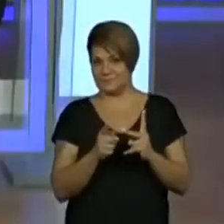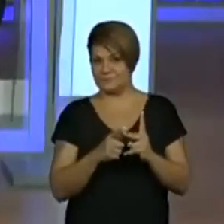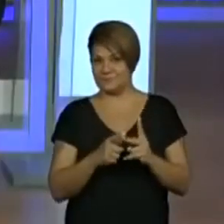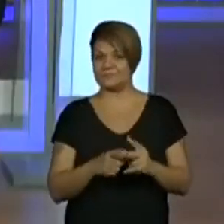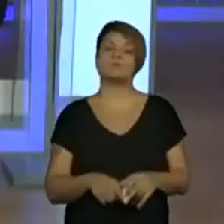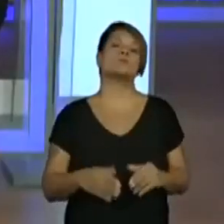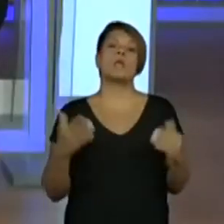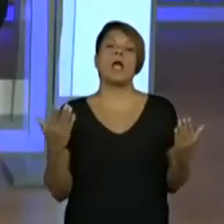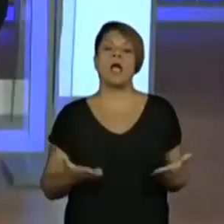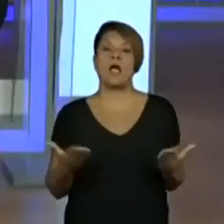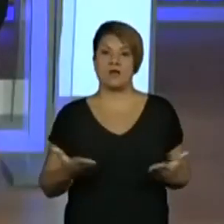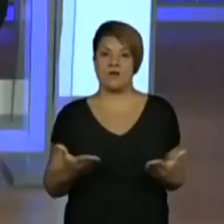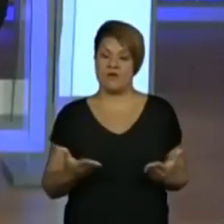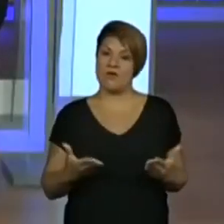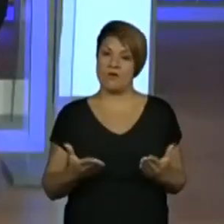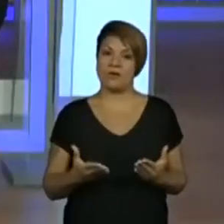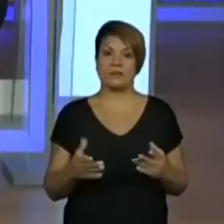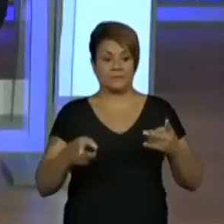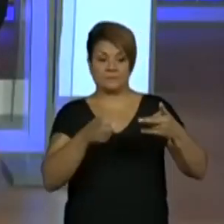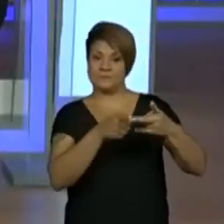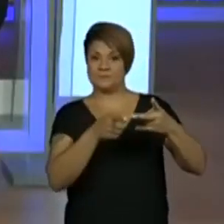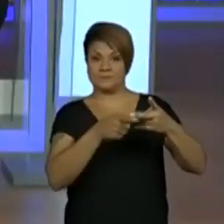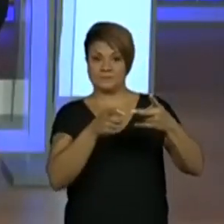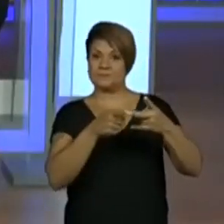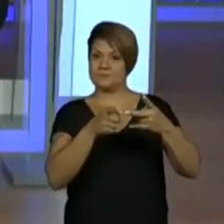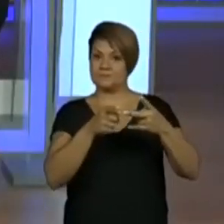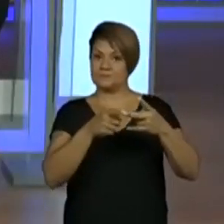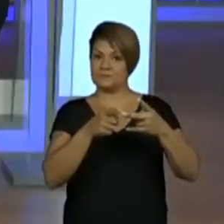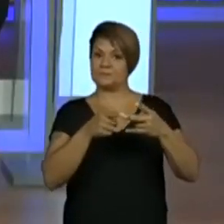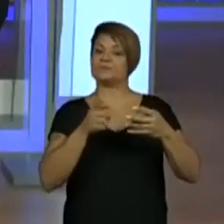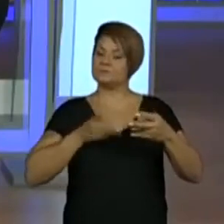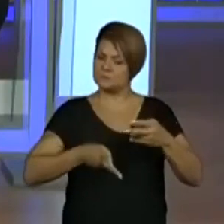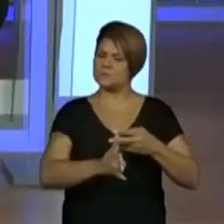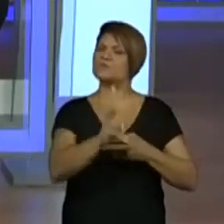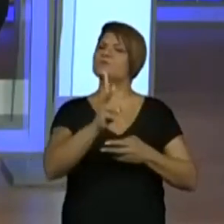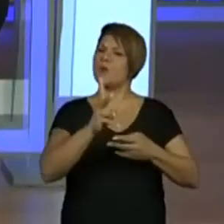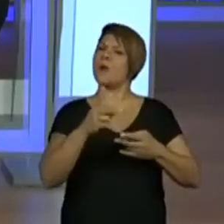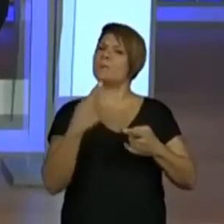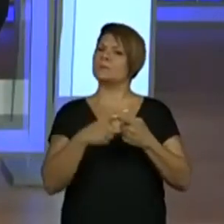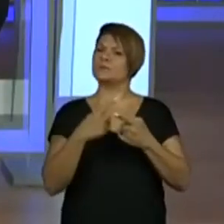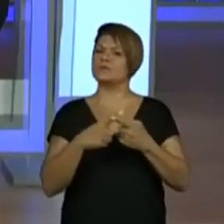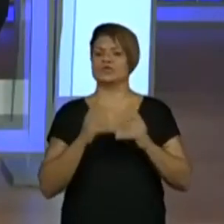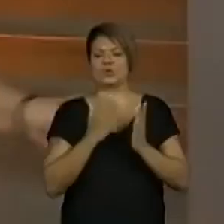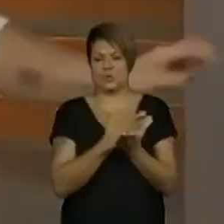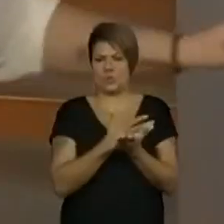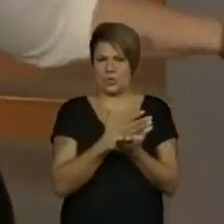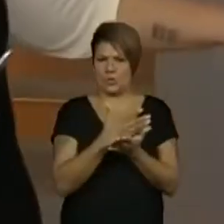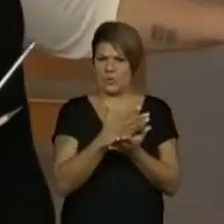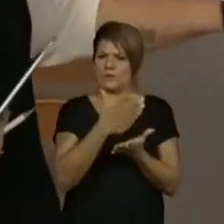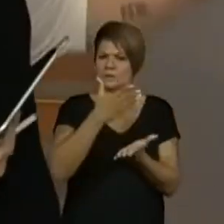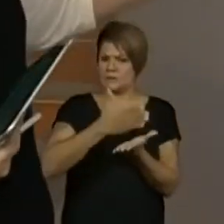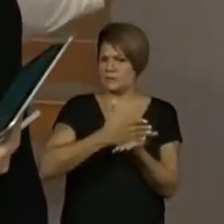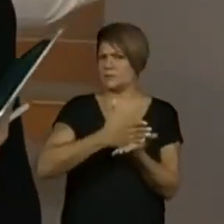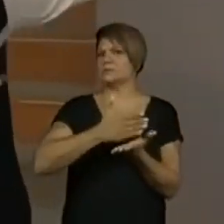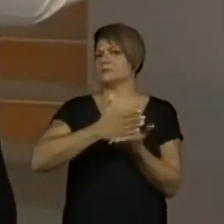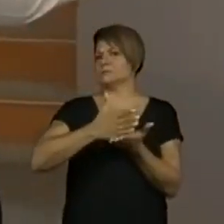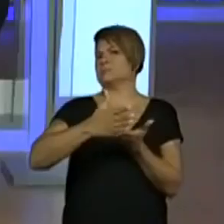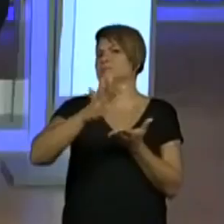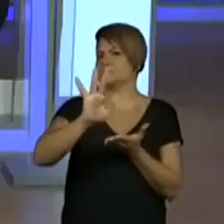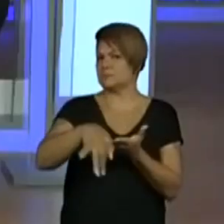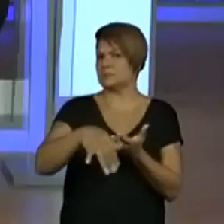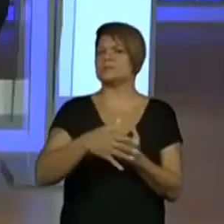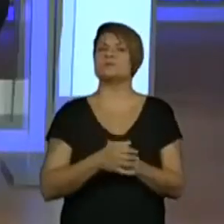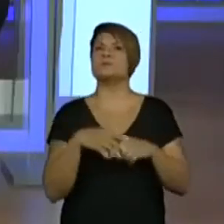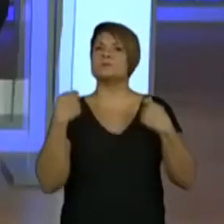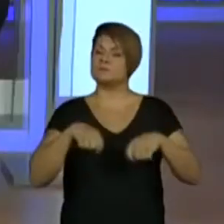vai para a segunda parte, que a gente precisa finalizar. A gente precisa dar toda a